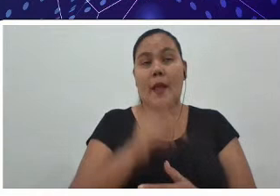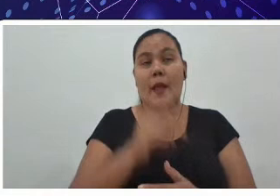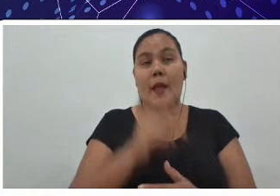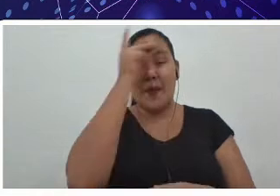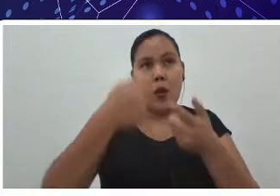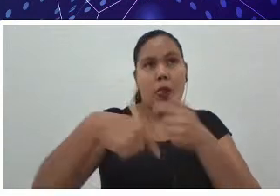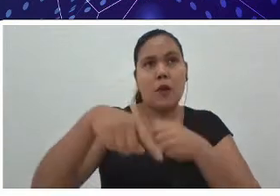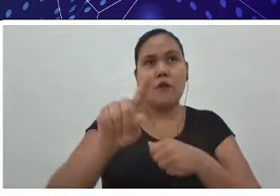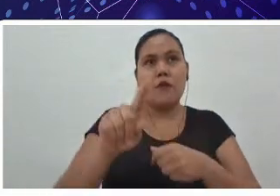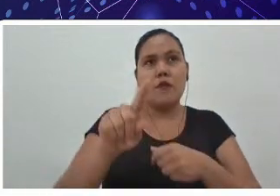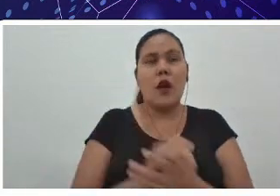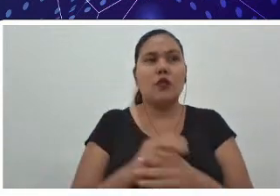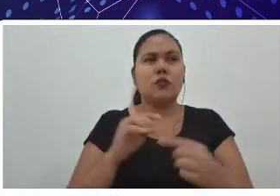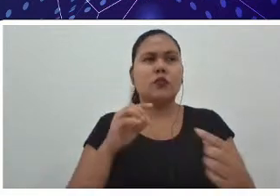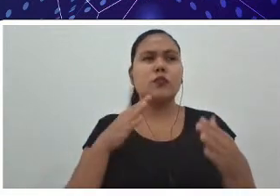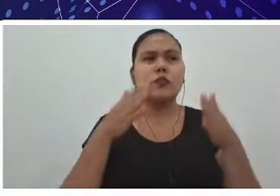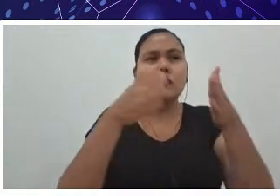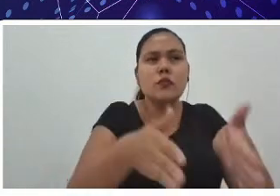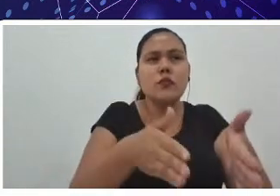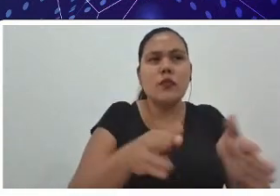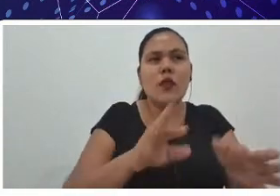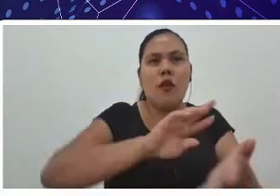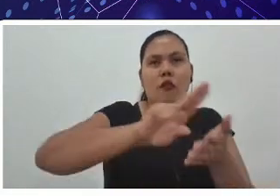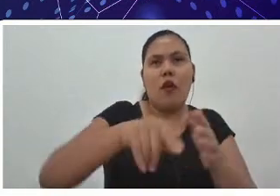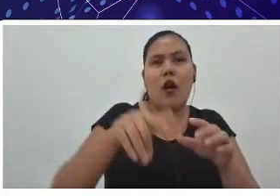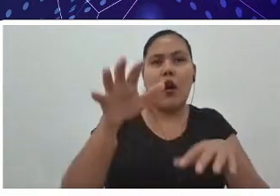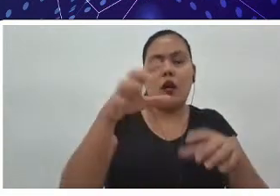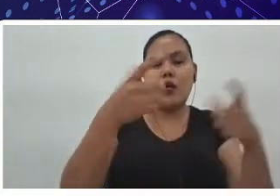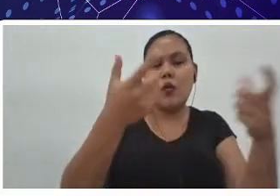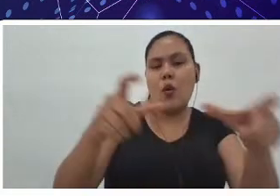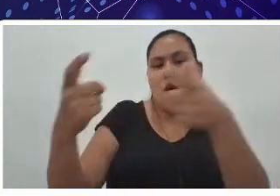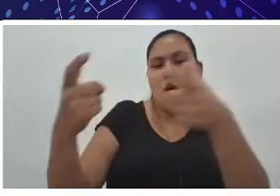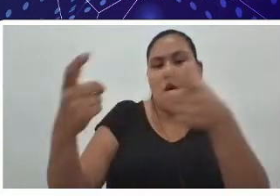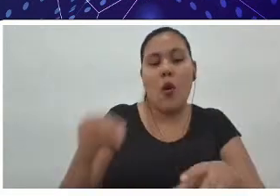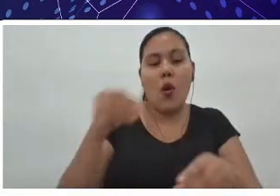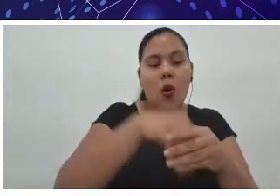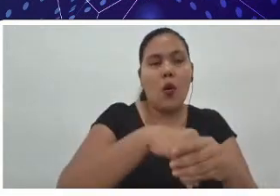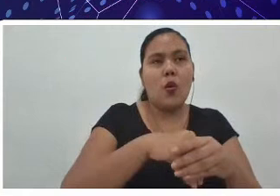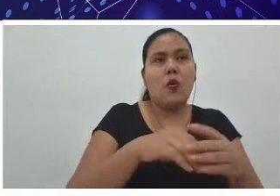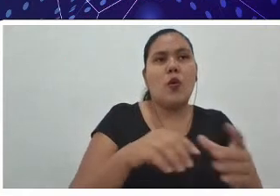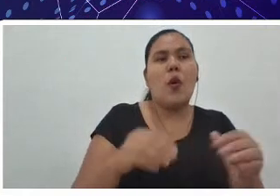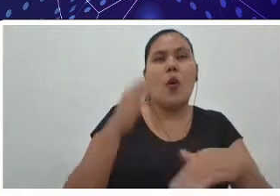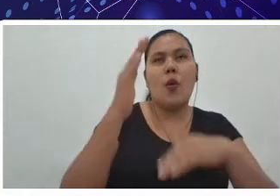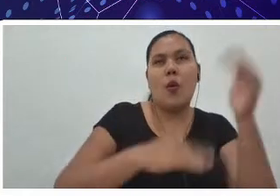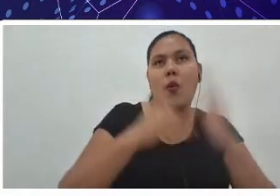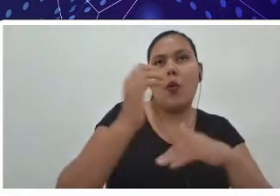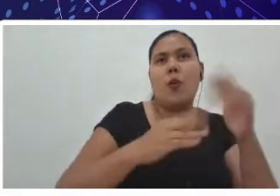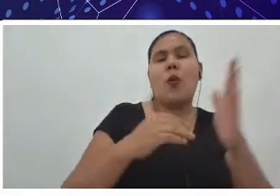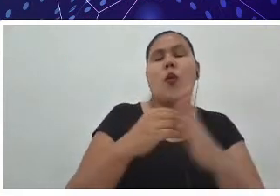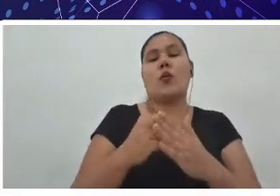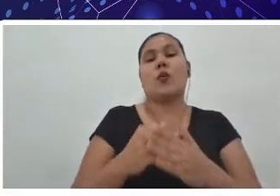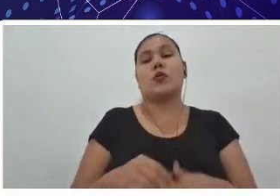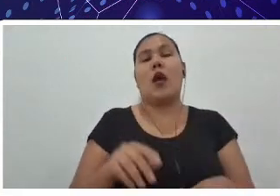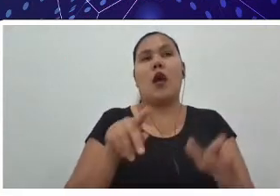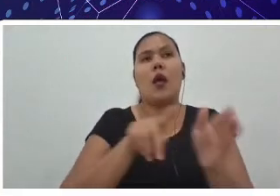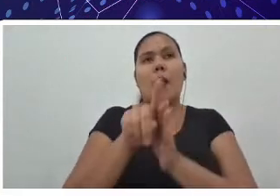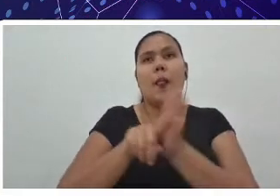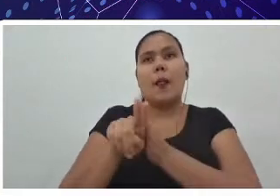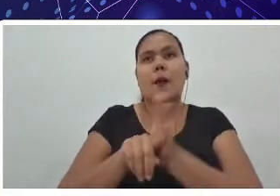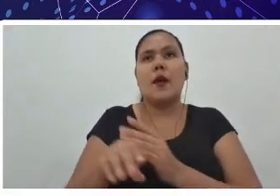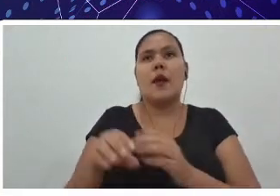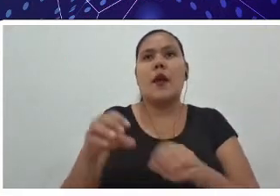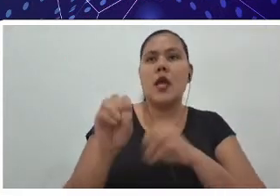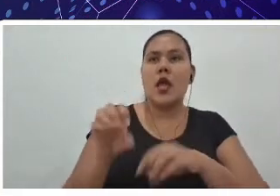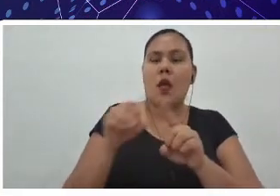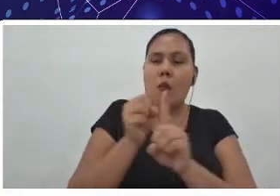a várias áreas que nós temos dentro das áreas profissionais como pesquisa, ensino e extensão, então